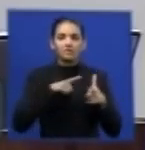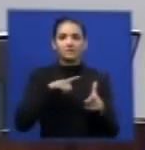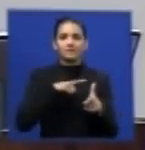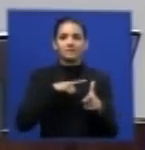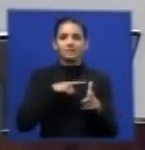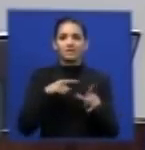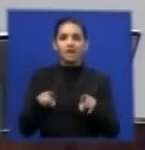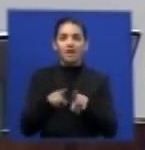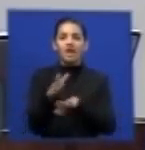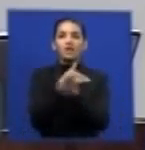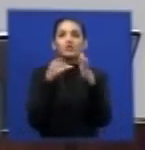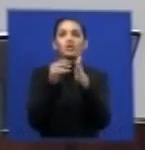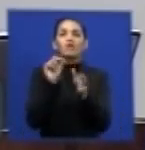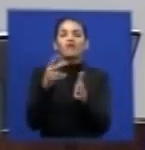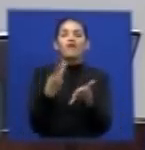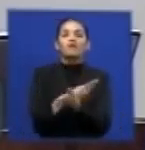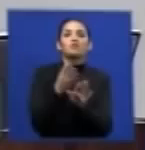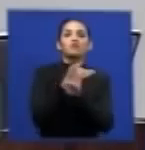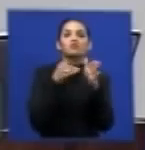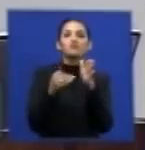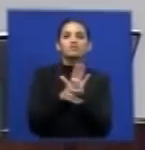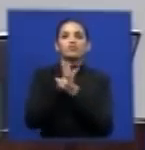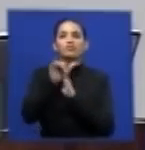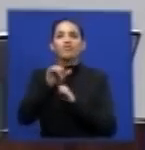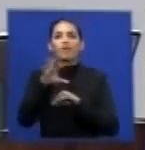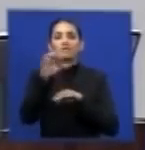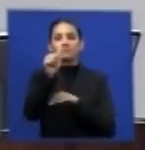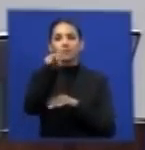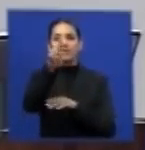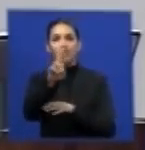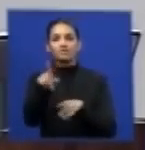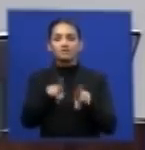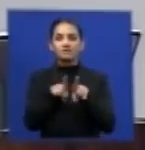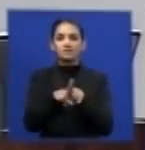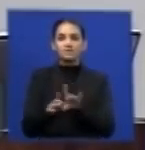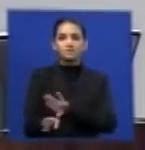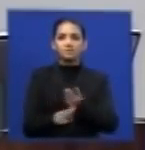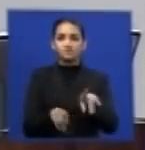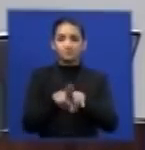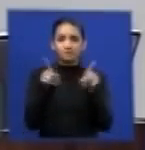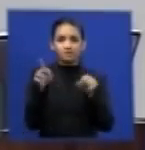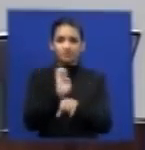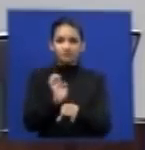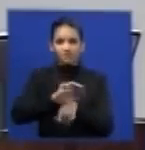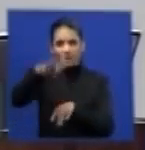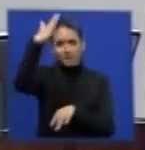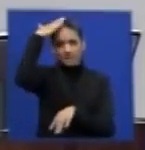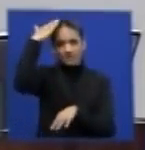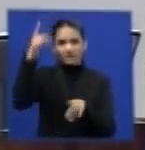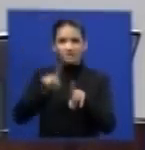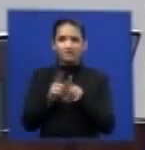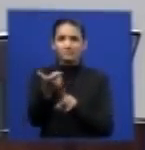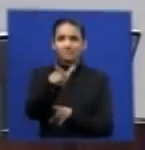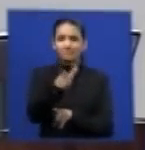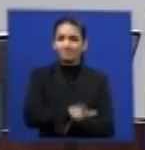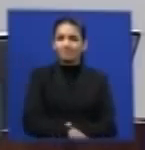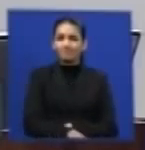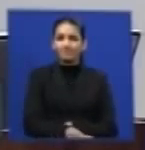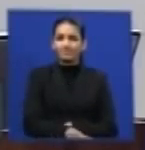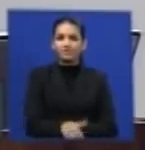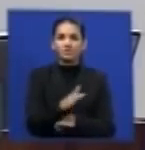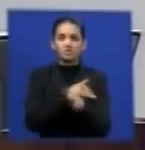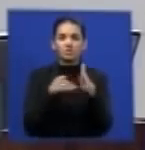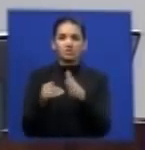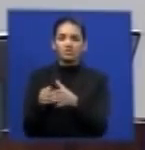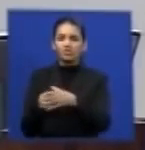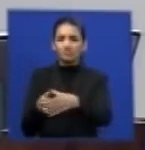pelo presidente do Instituto Ambiental do Paraná não encontra respaldo no país tanto que todos os órgãos estaduais